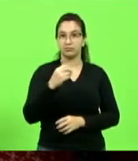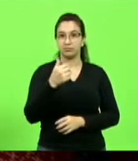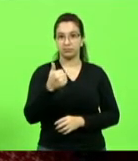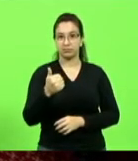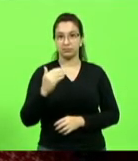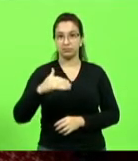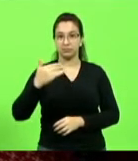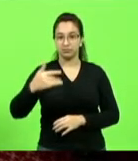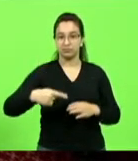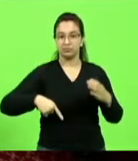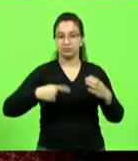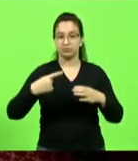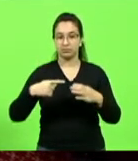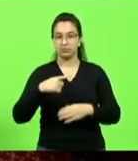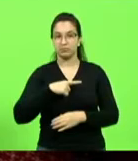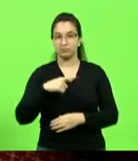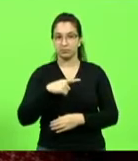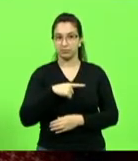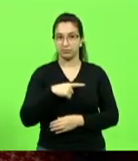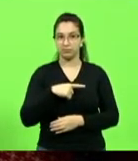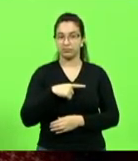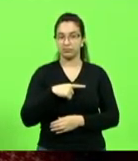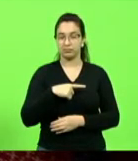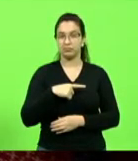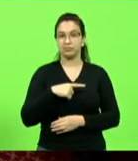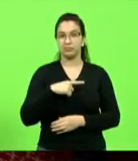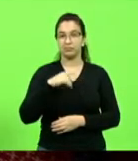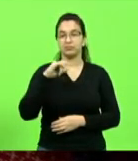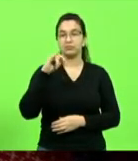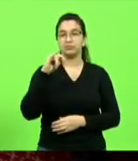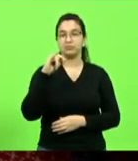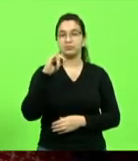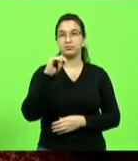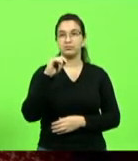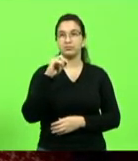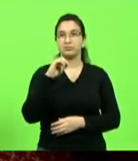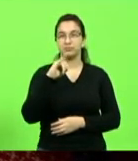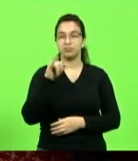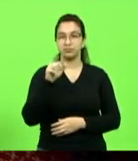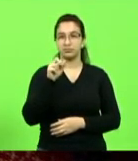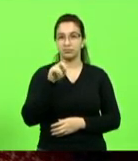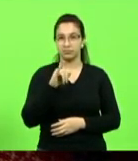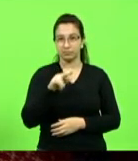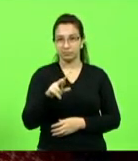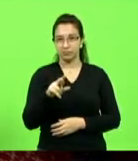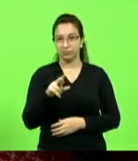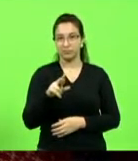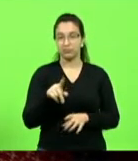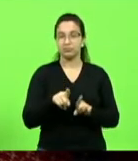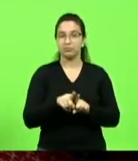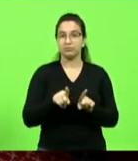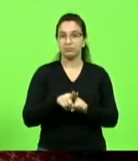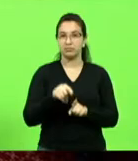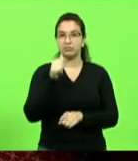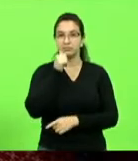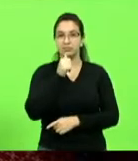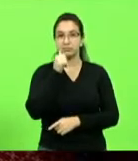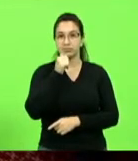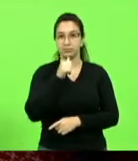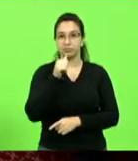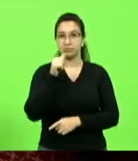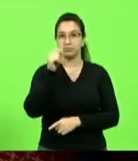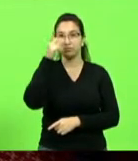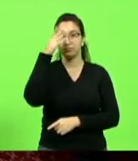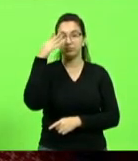discutido pelos senhores deputados, Jair Miotto, Fabiano da Luz e pelas senhoras deputadas, Luciana